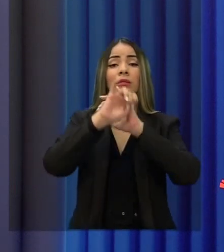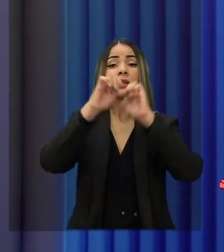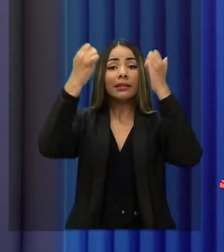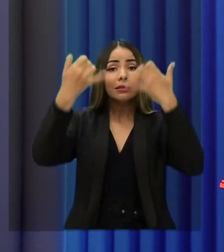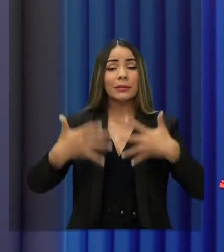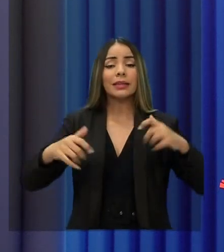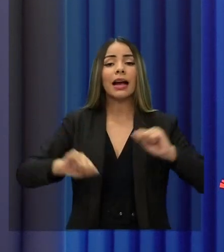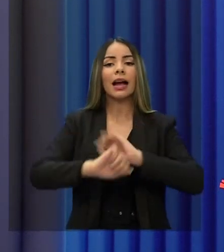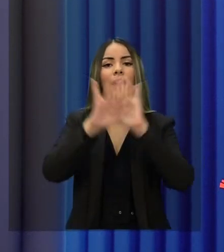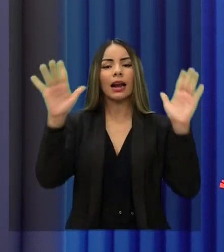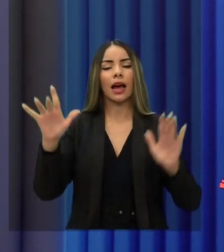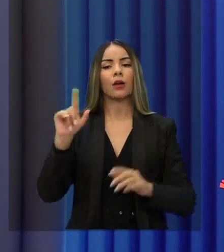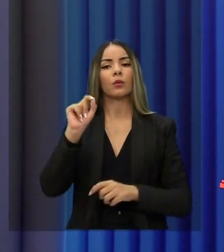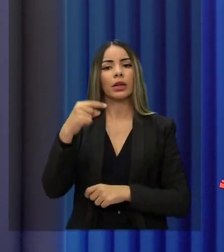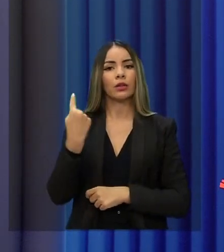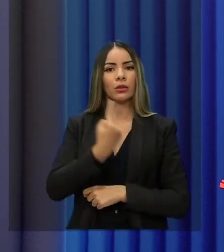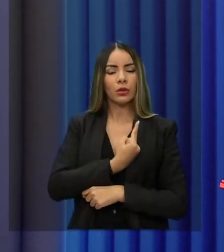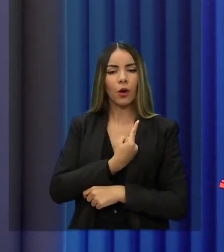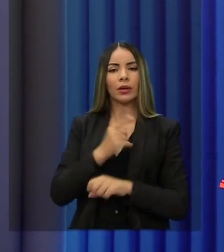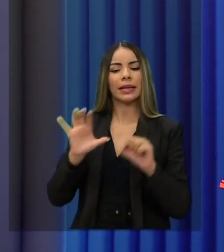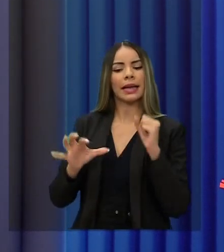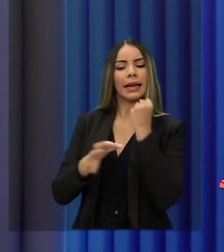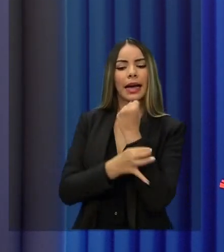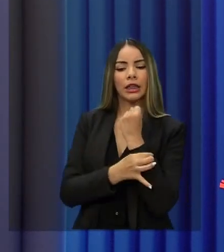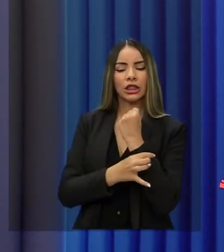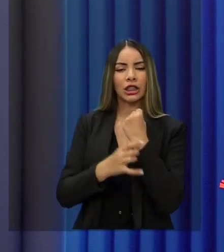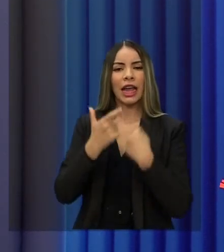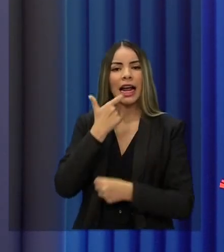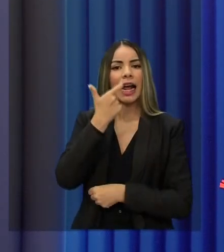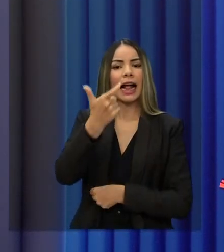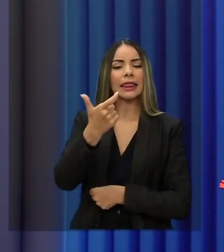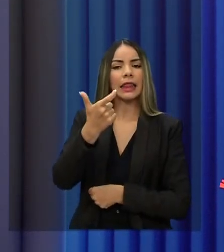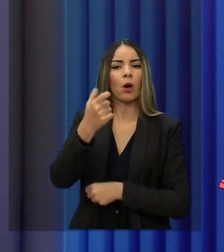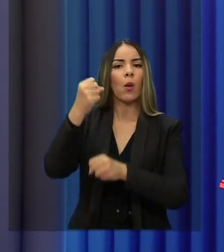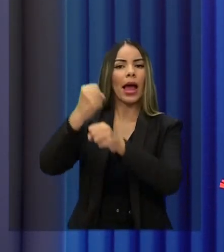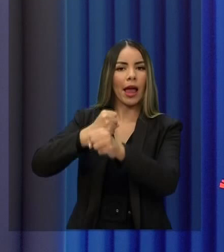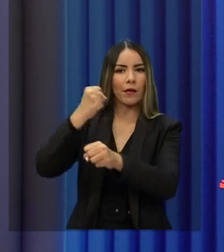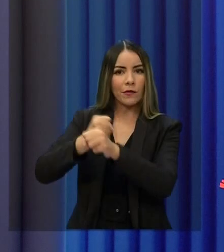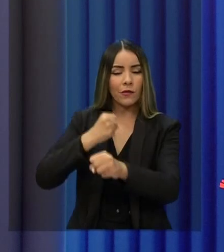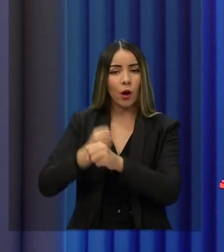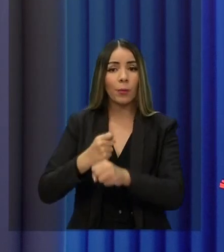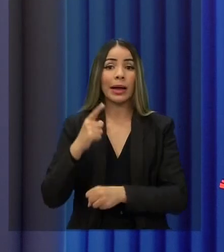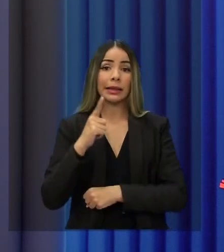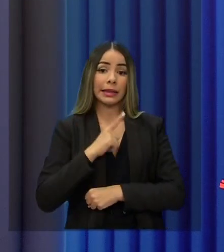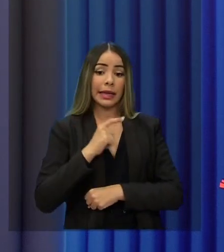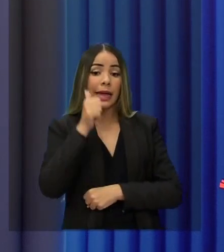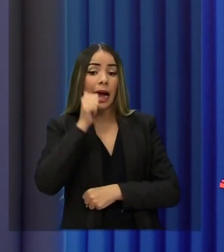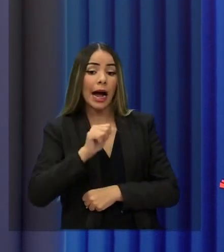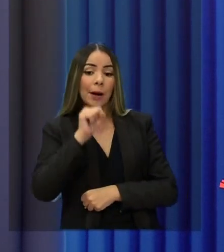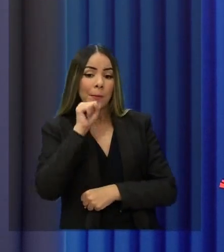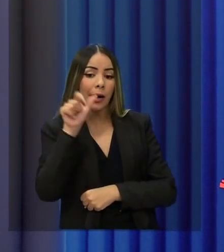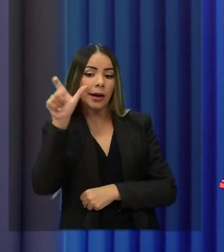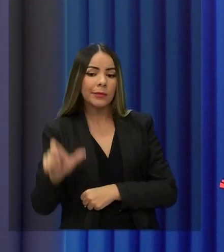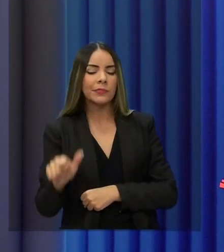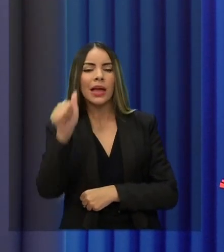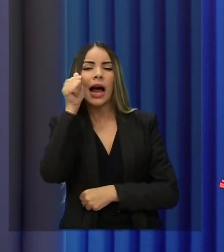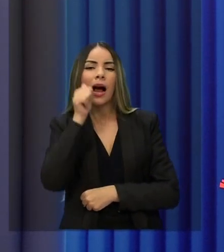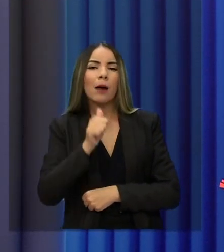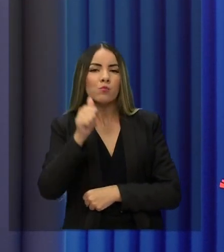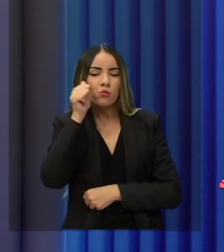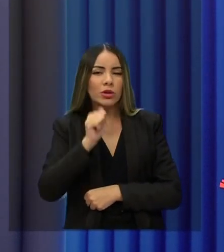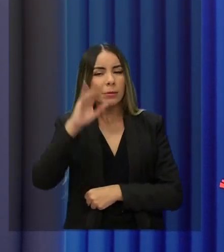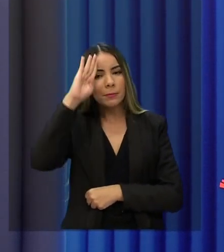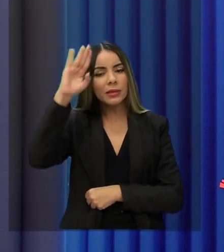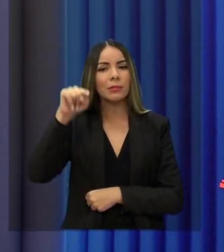vai garantir o cartão reforma para aquela mãezinha. A política habitacional vai ter a mulher como centro. Aquela mãezinha que muitas vezes tem uma